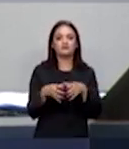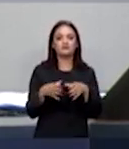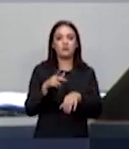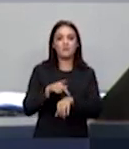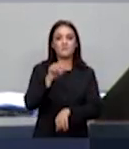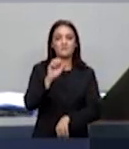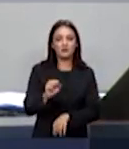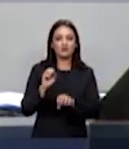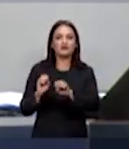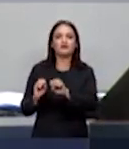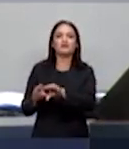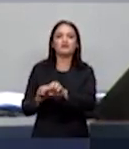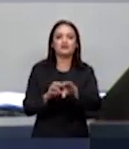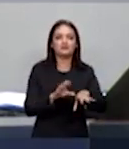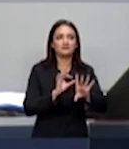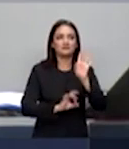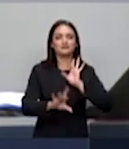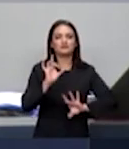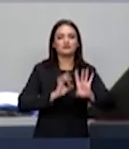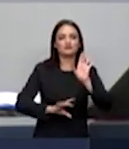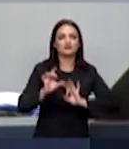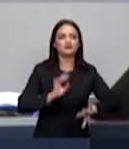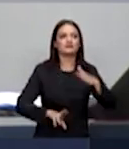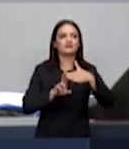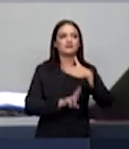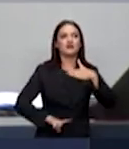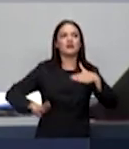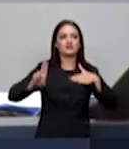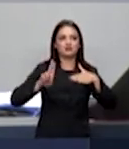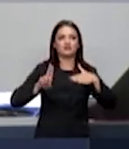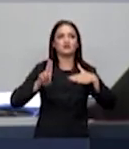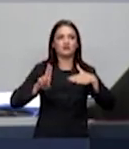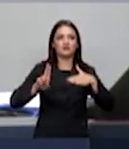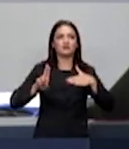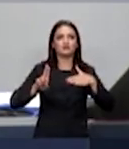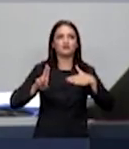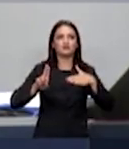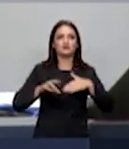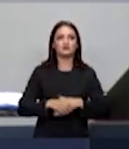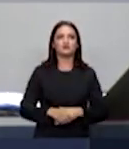em Educação Especial da Universidade de São Carlos, no interior de São Paulo.